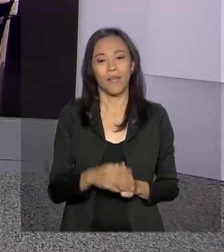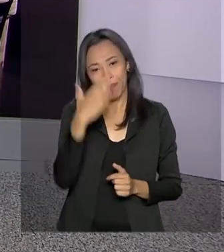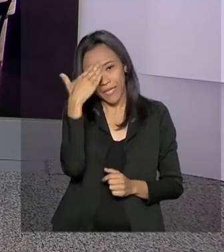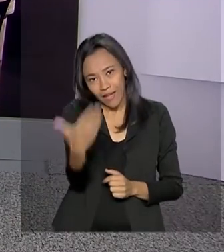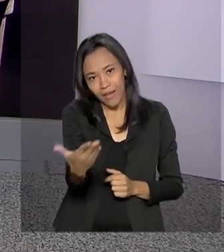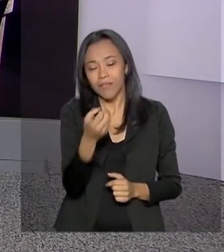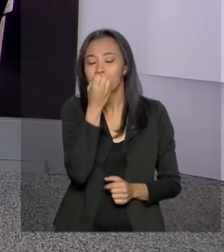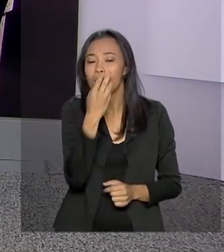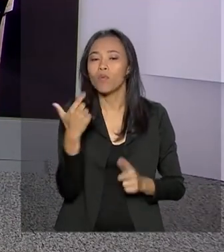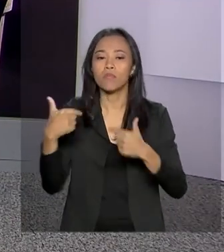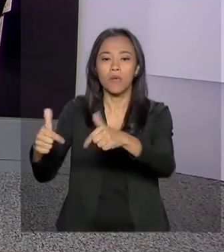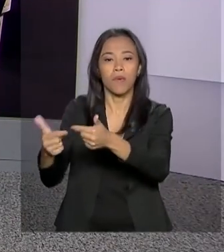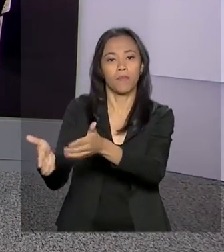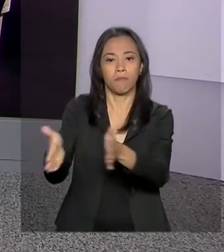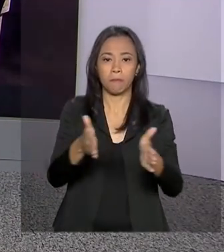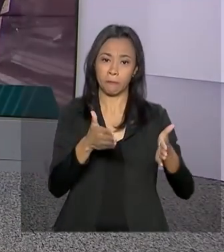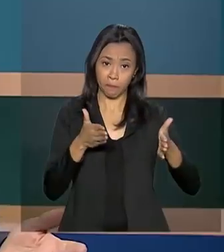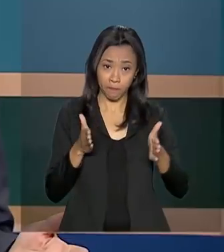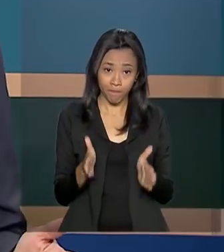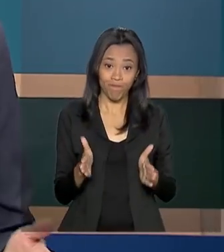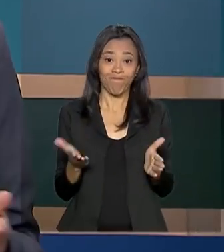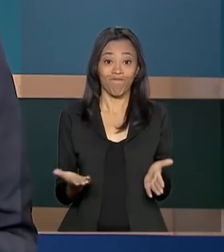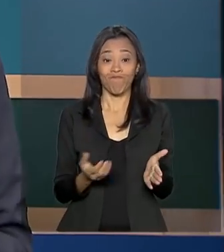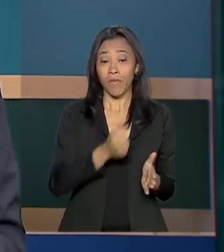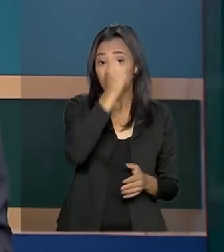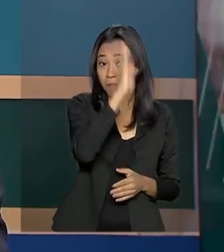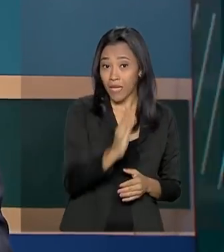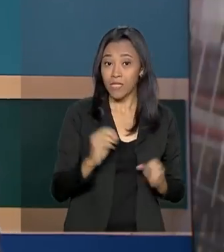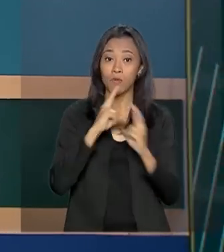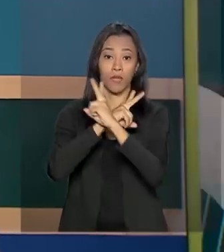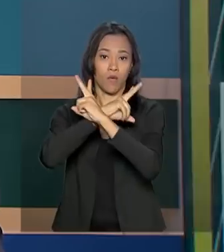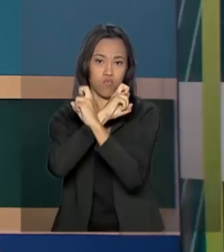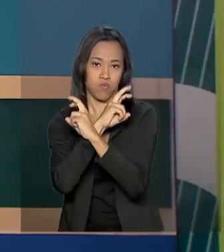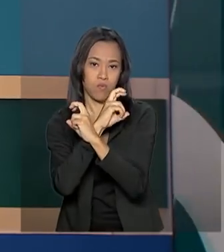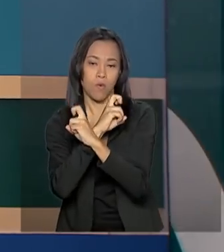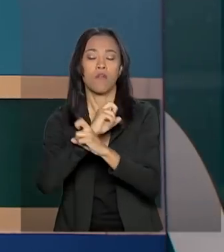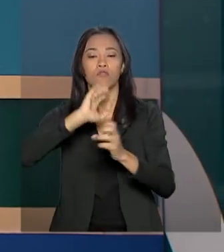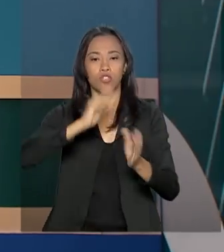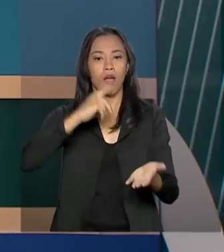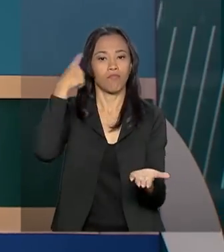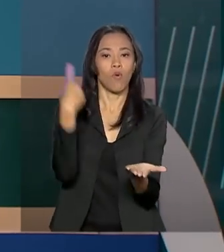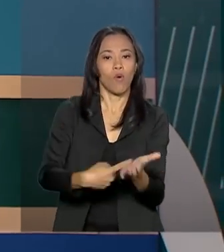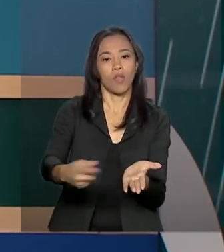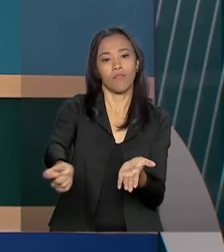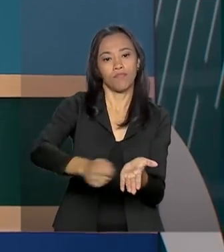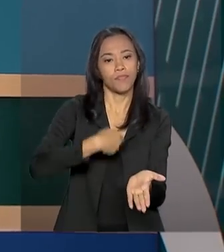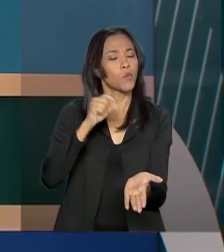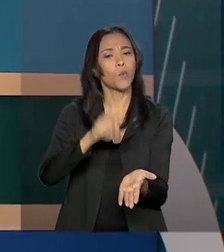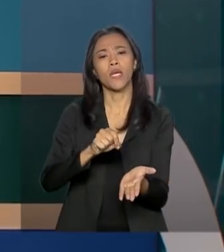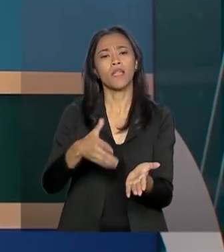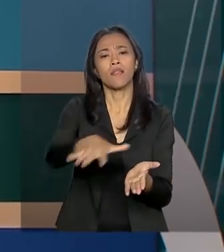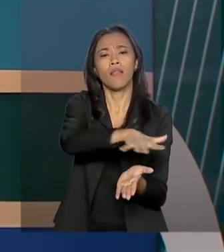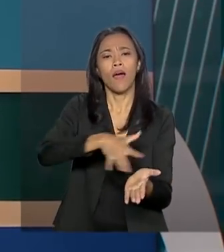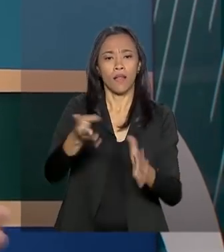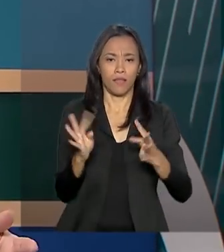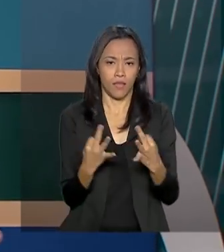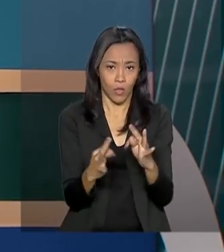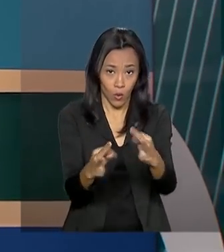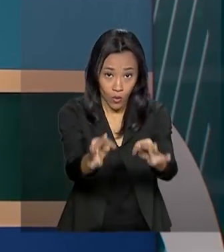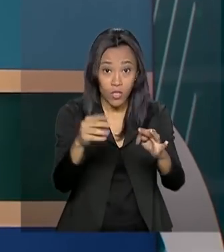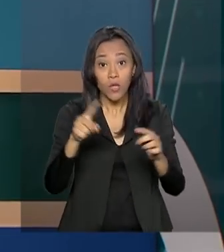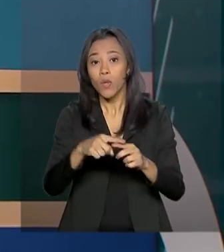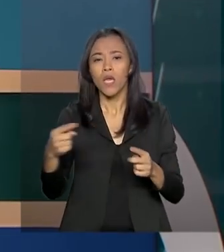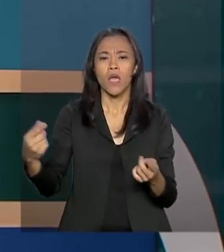Está dado o recado. Bom trabalho aí para você. Brasil e Áustria fecharam um acordo de cooperação científica e tecnológica que prevê o intercâmbio de